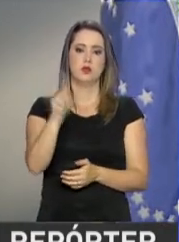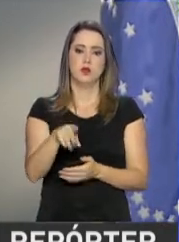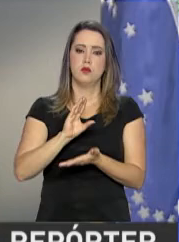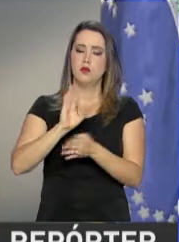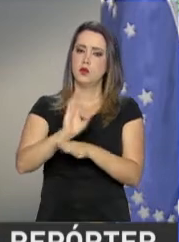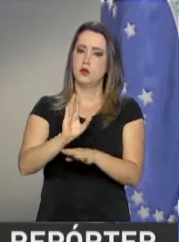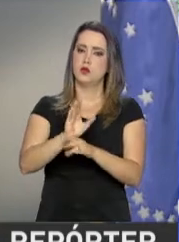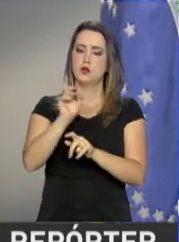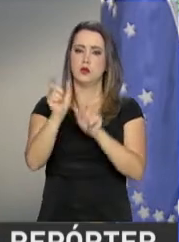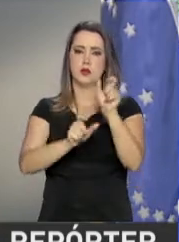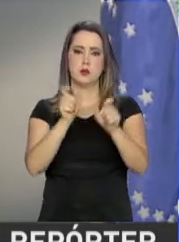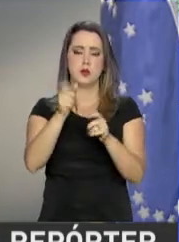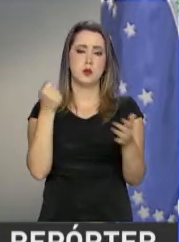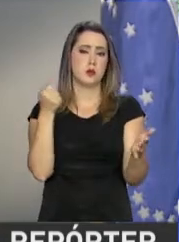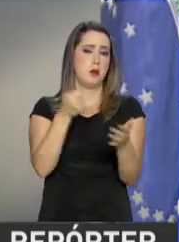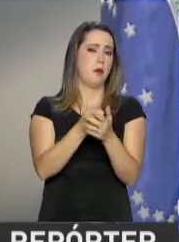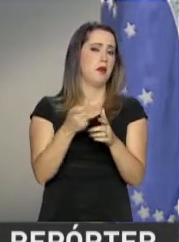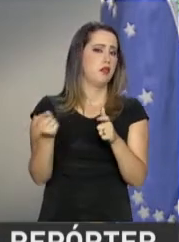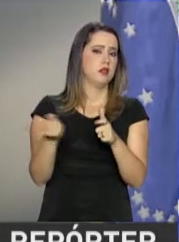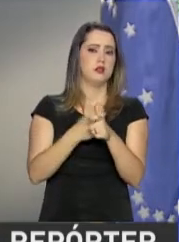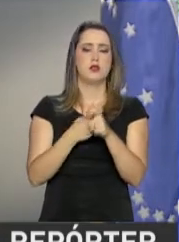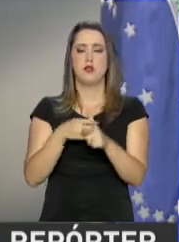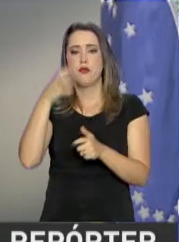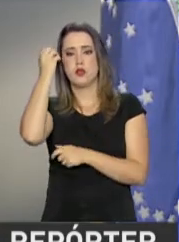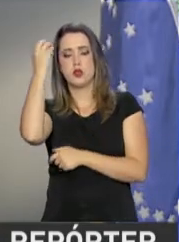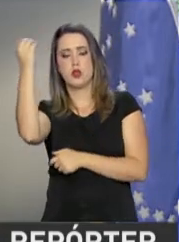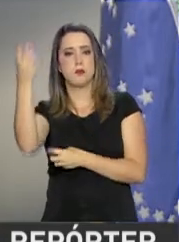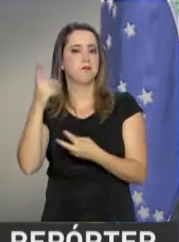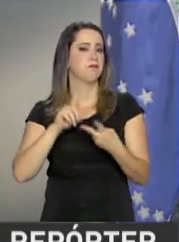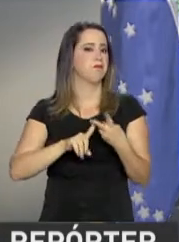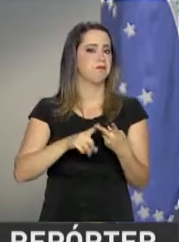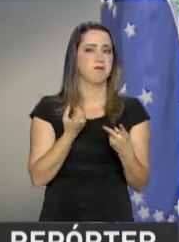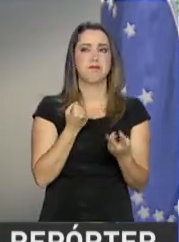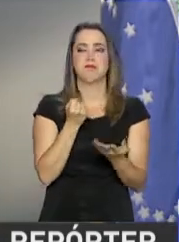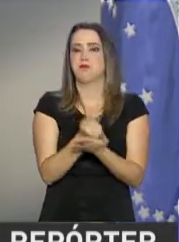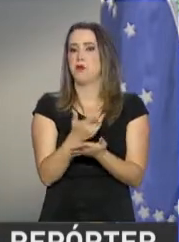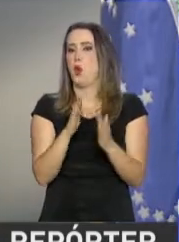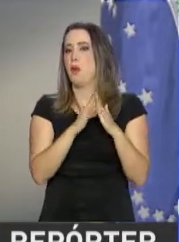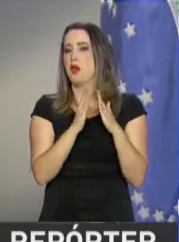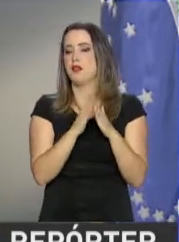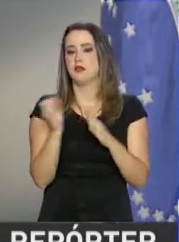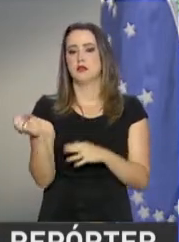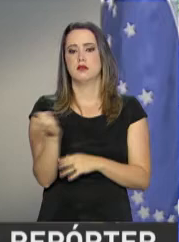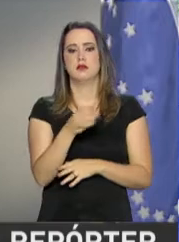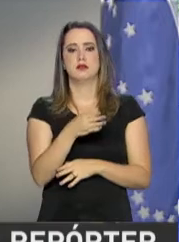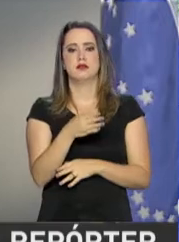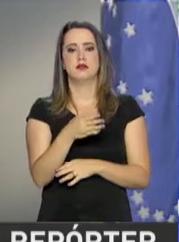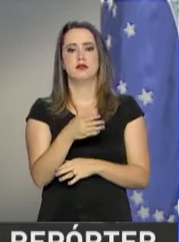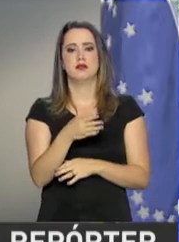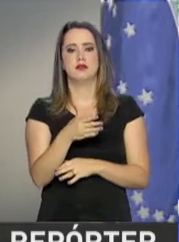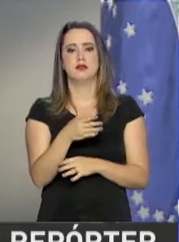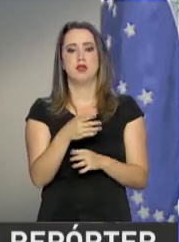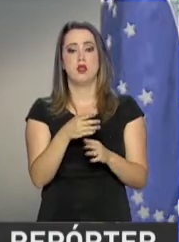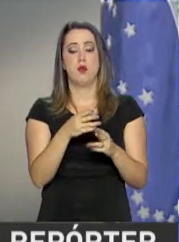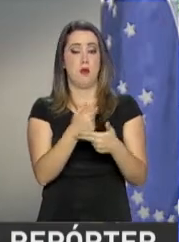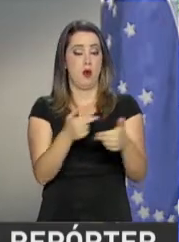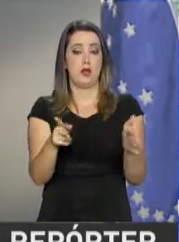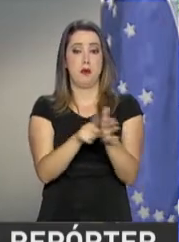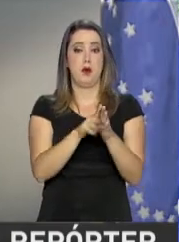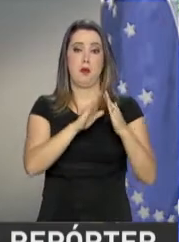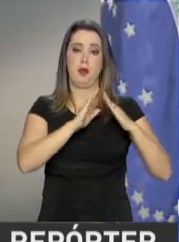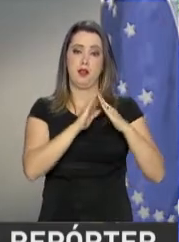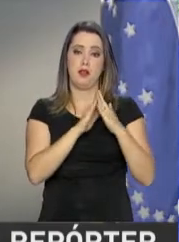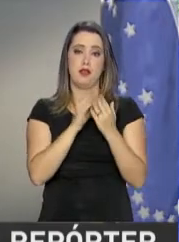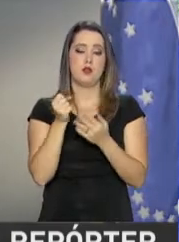vão ajudar os brasileiros a pagar uma dívida, fazer uma viagem, comprar um móvel novo para a sua casa ou até